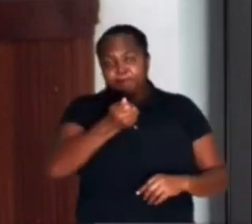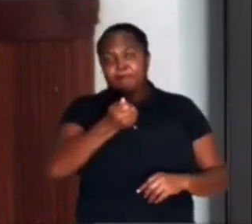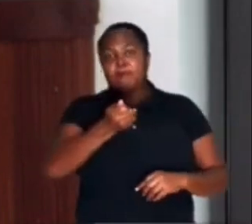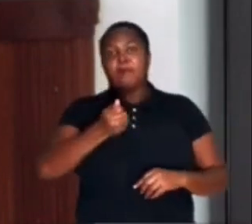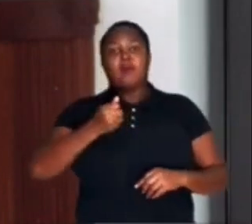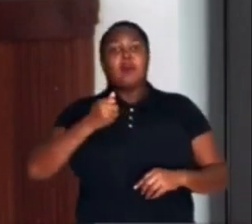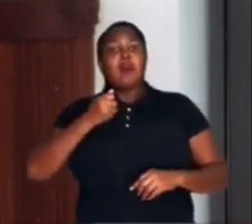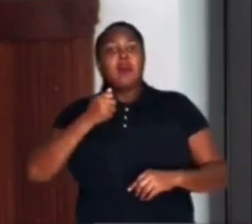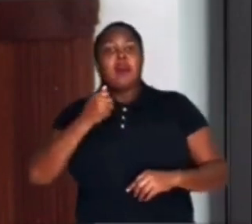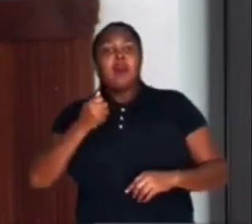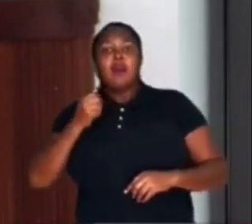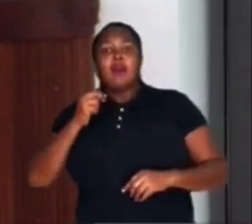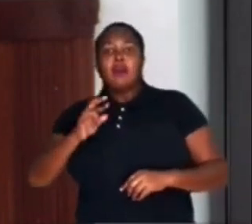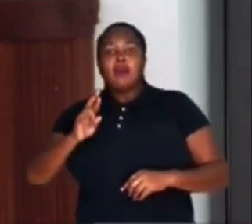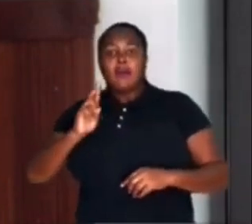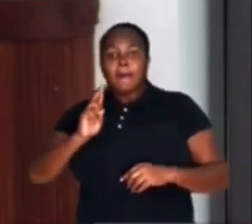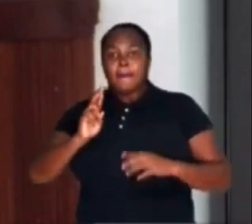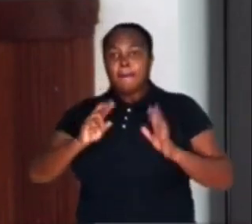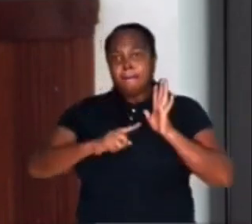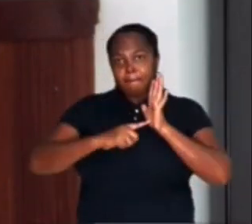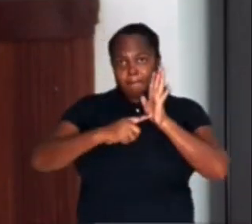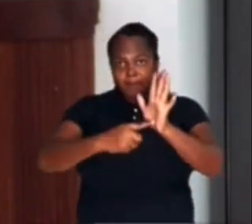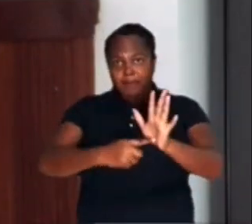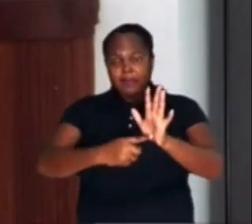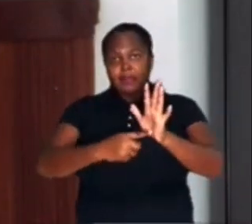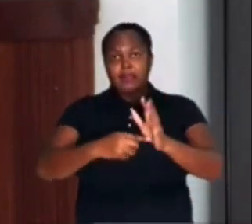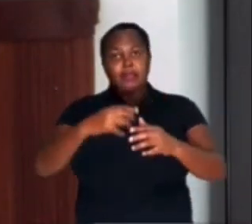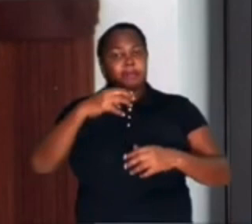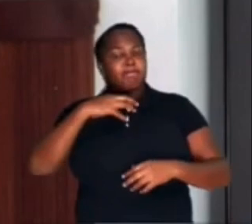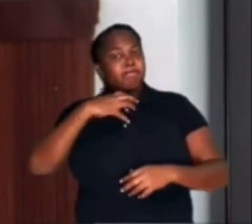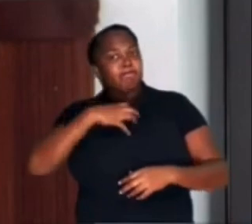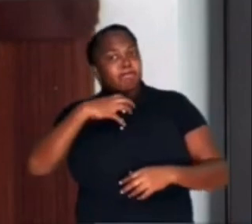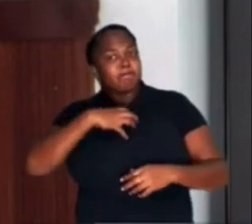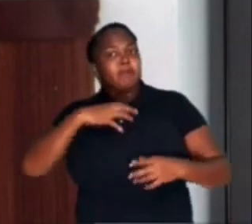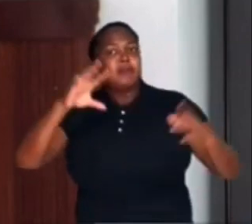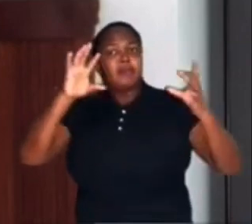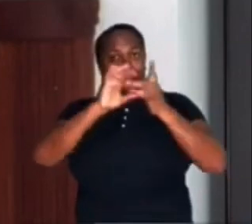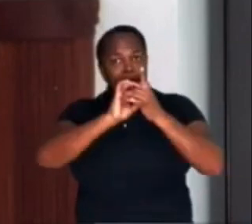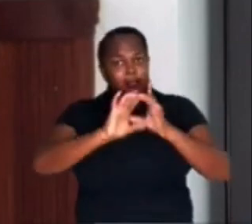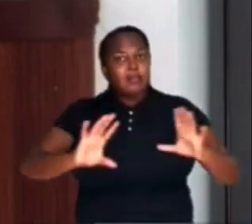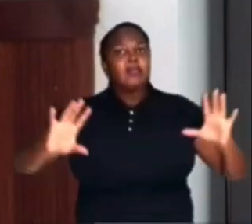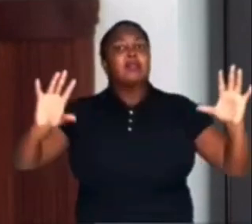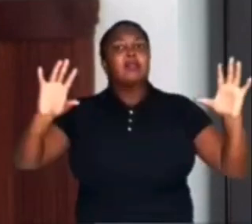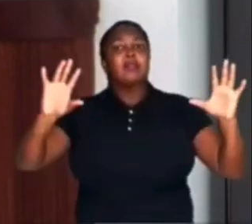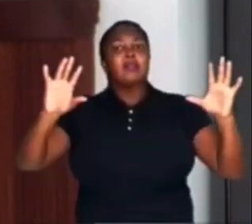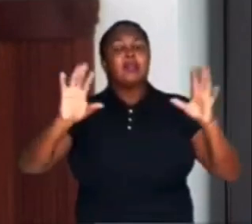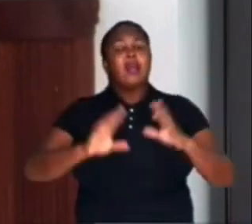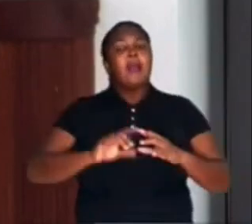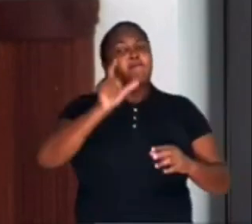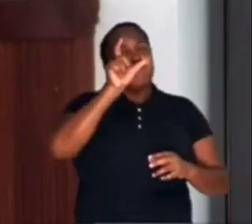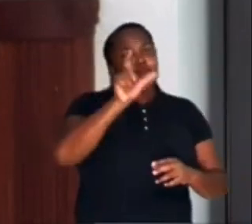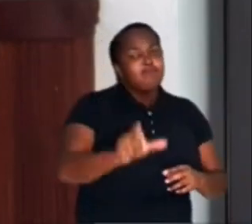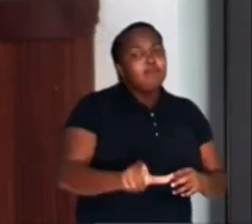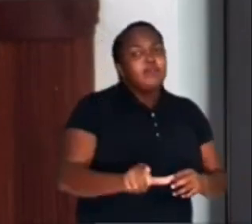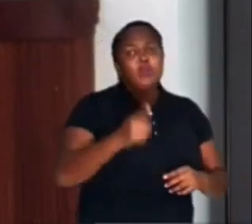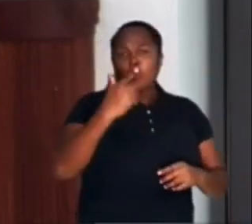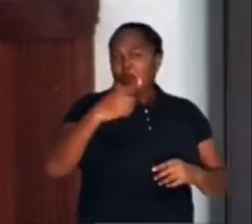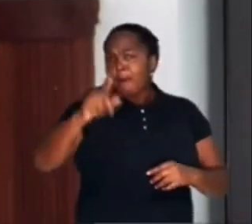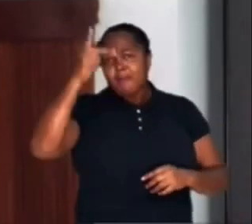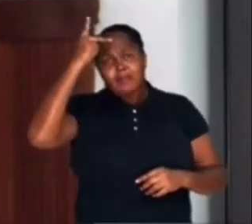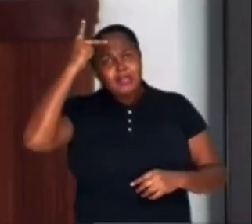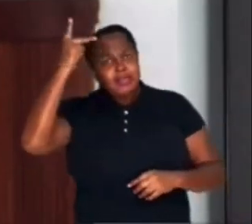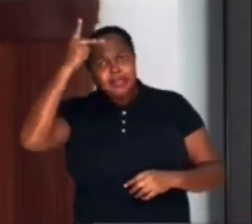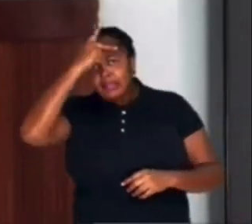experiência libertária que Ilhéus me concedeu. Alguns poderão pensar que as minhas palavras estão